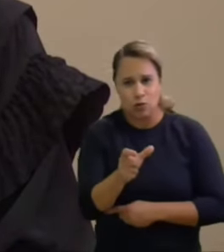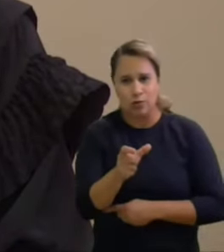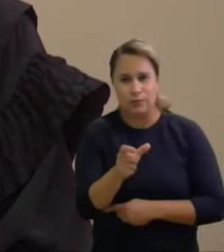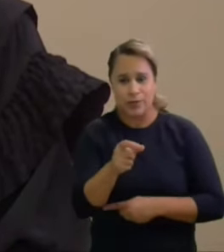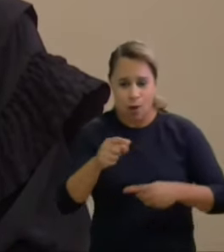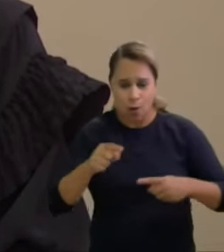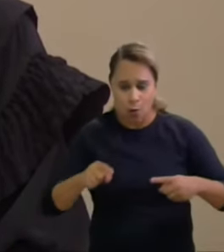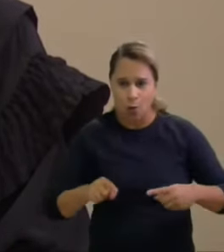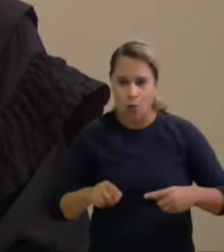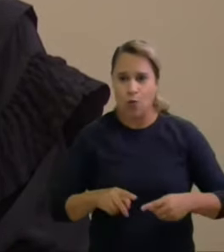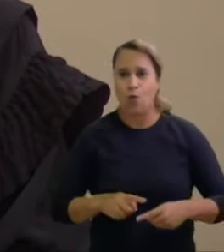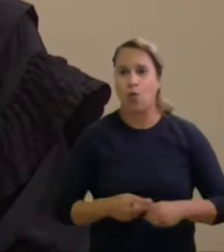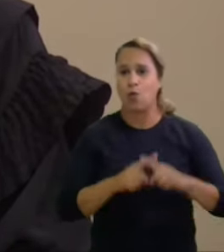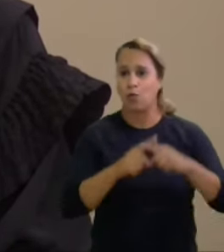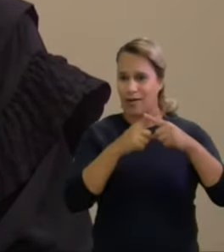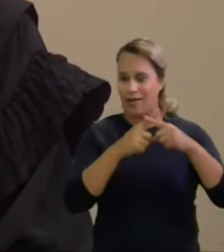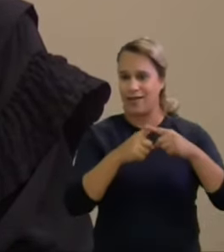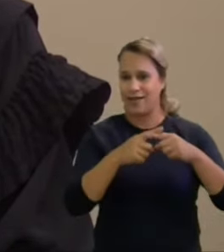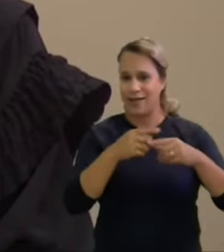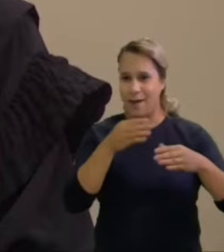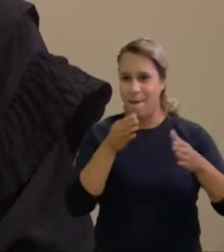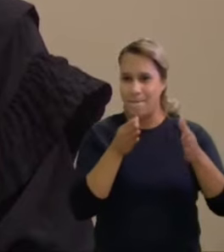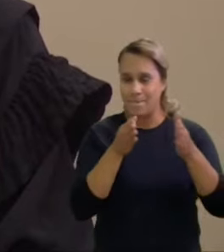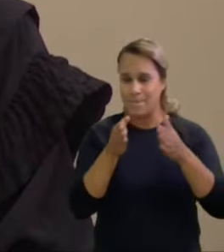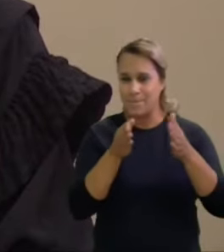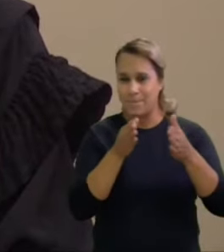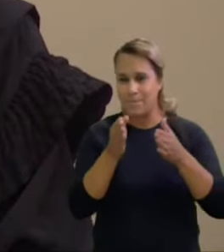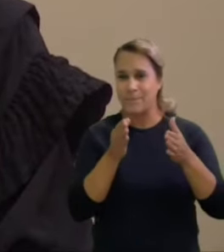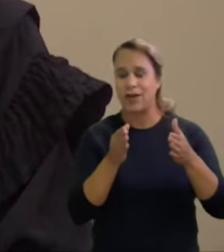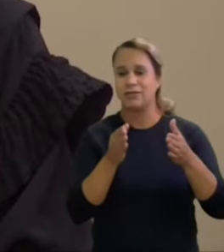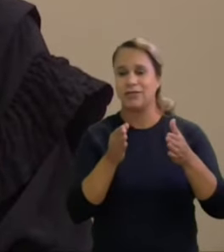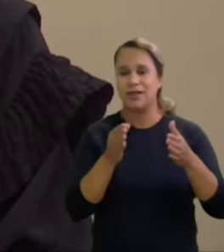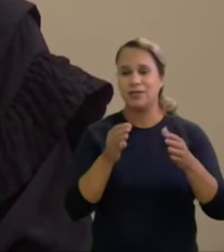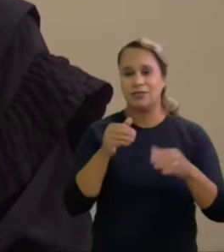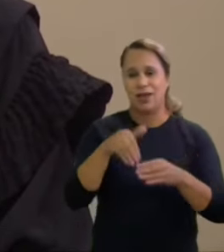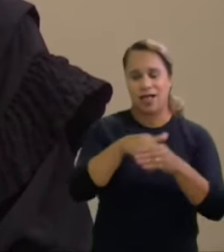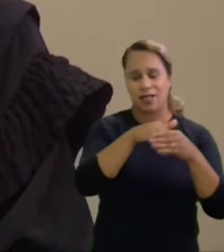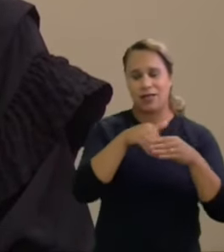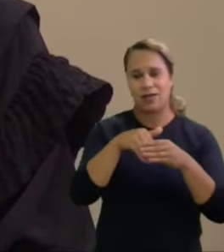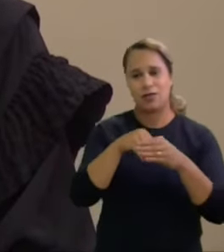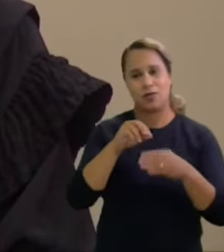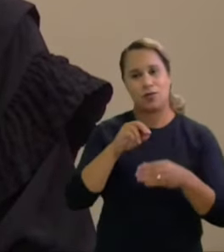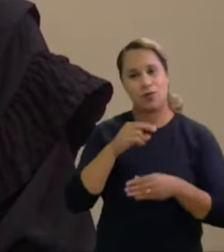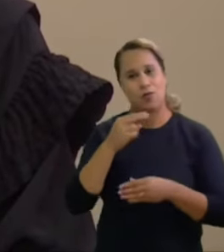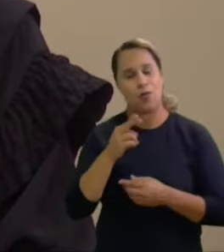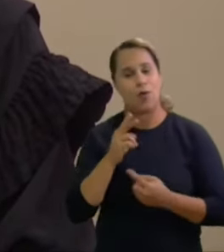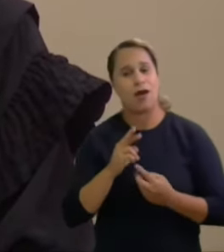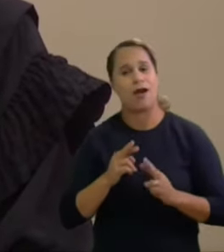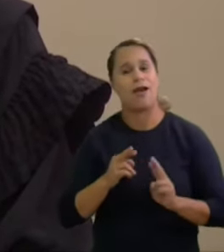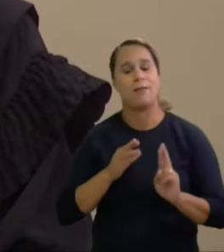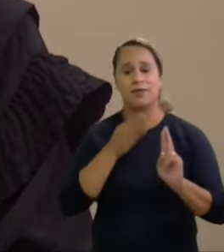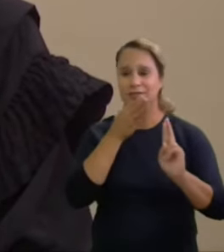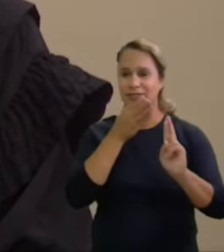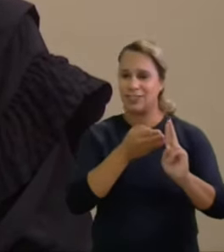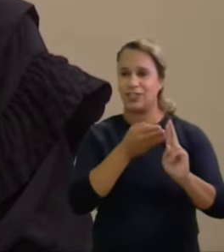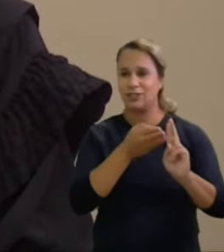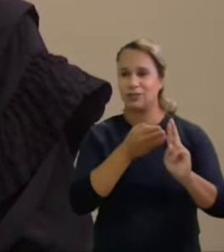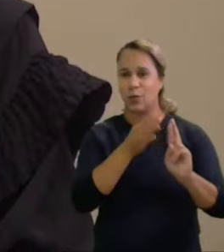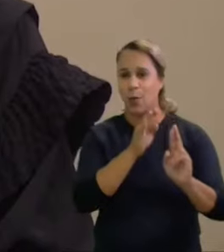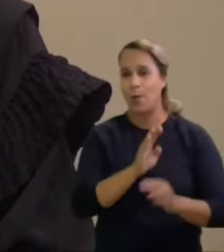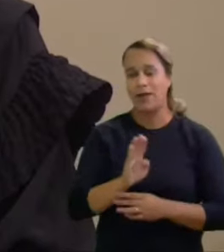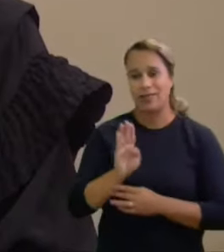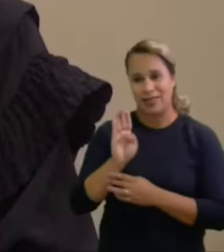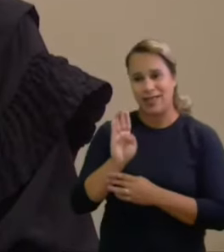eleitoral ou ainda desconstituir um mandato representativo obtido nas urnas em função do seu